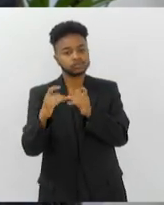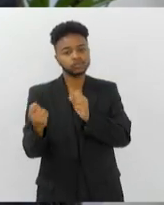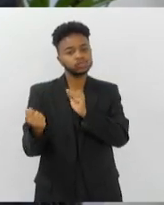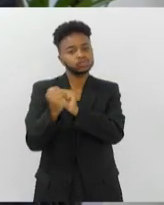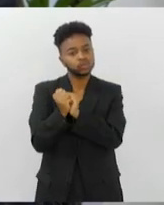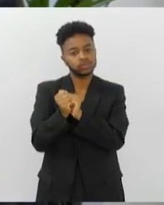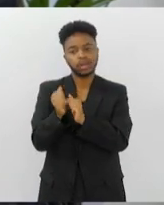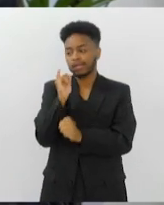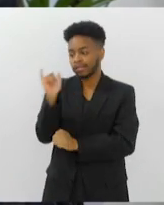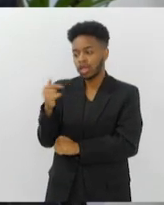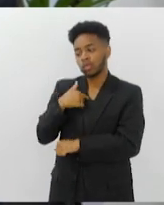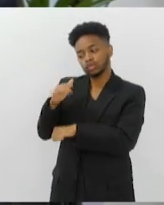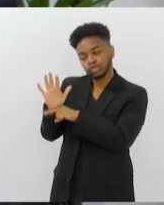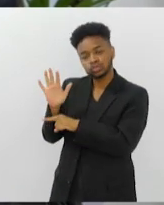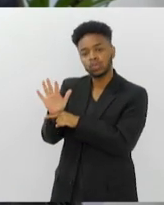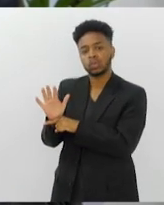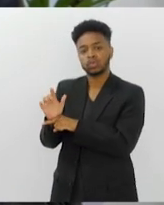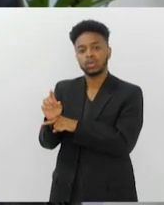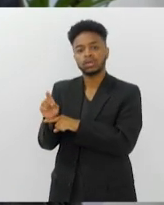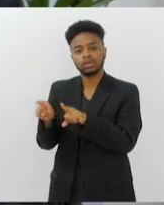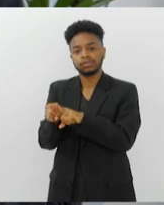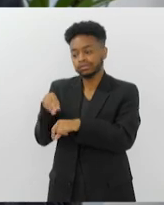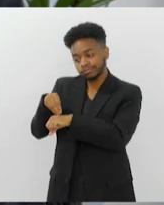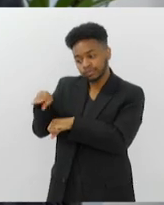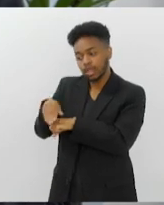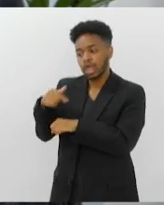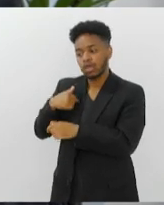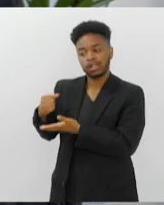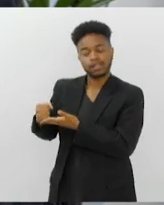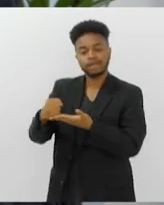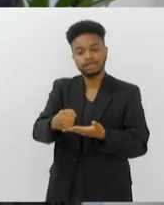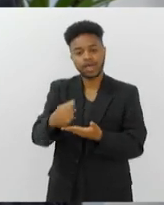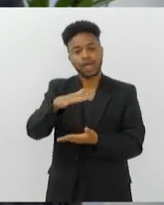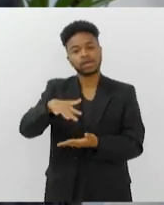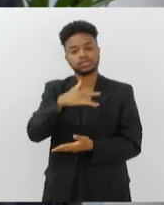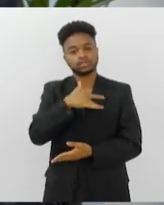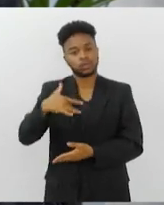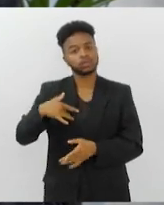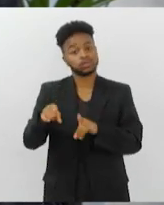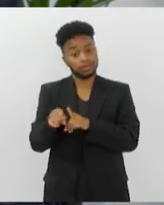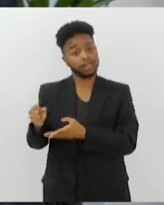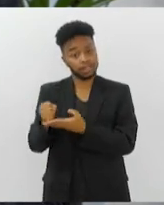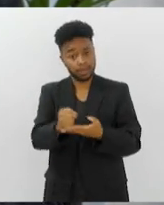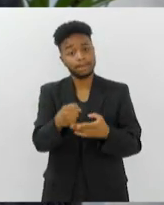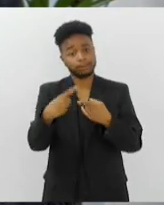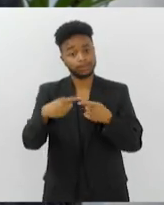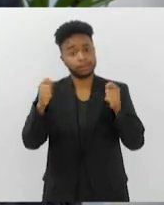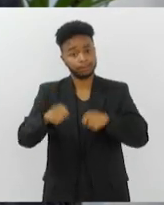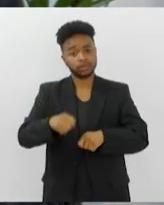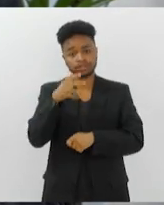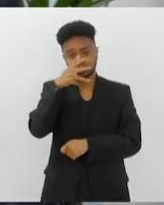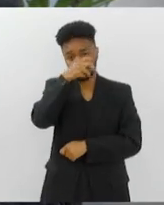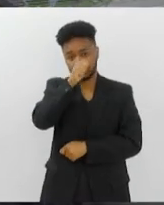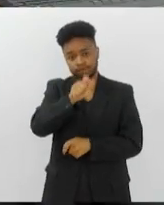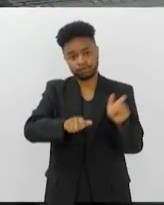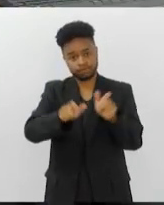Diga que vai ajudar. Diga que vai levar um serviço de saúde. E o leve. Porque a gente pode salvar muitas vidas.